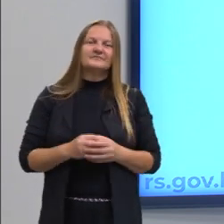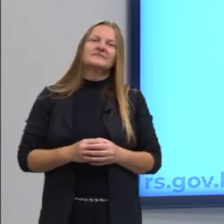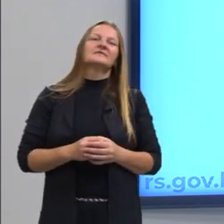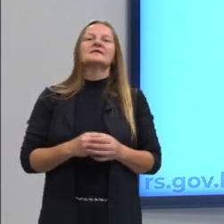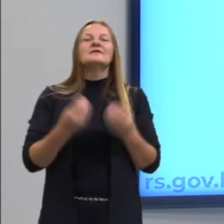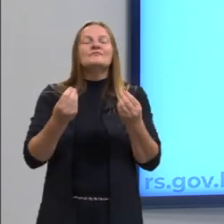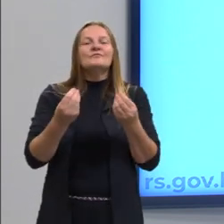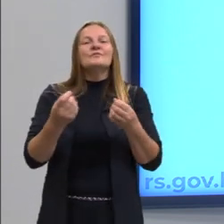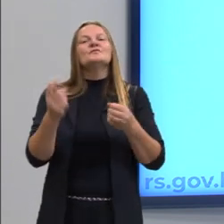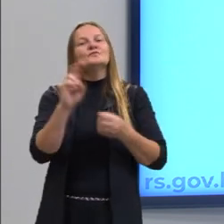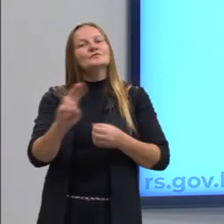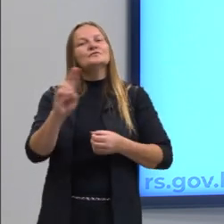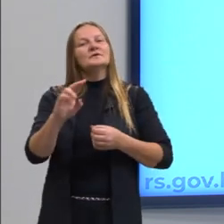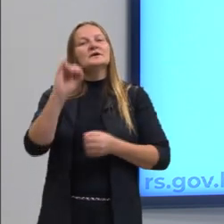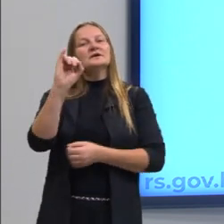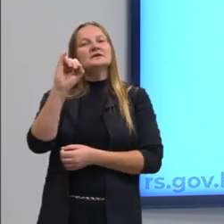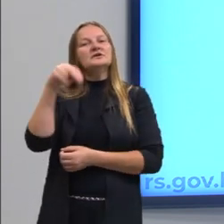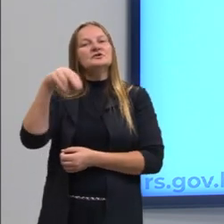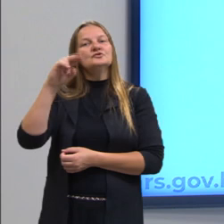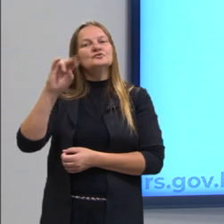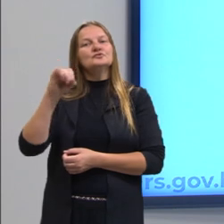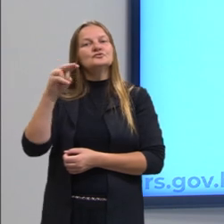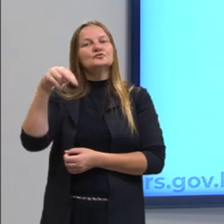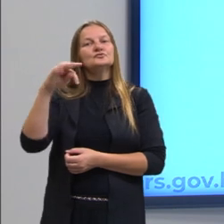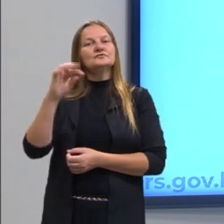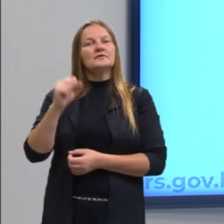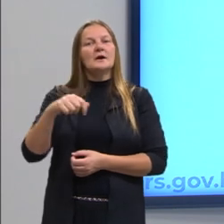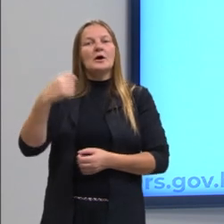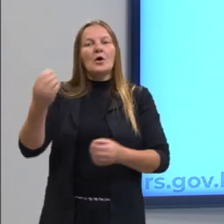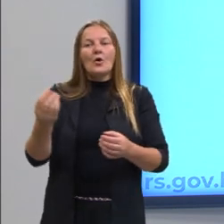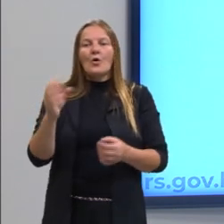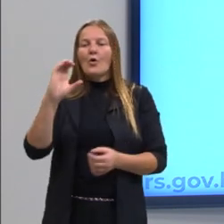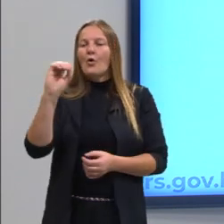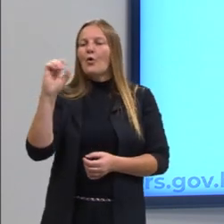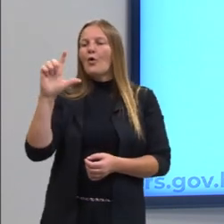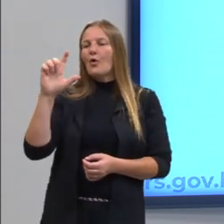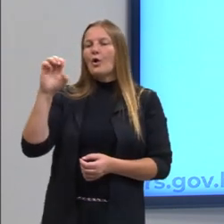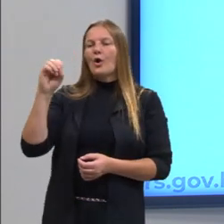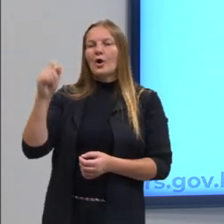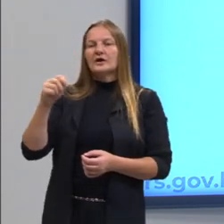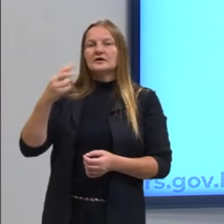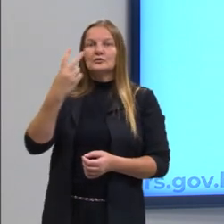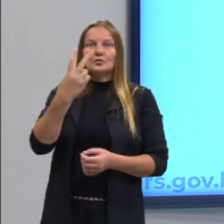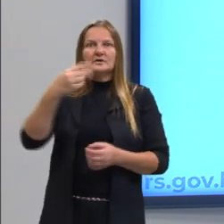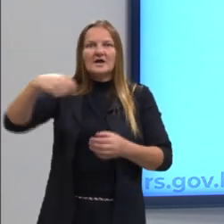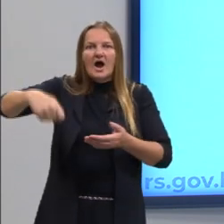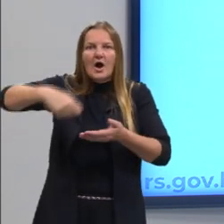eu vou utilizar o injuntivo, porque eu vou colocar, eu vou falar assim, coloque duas colheres.